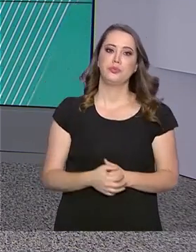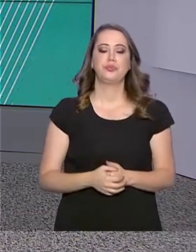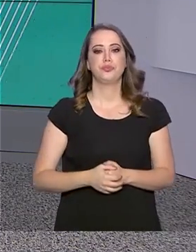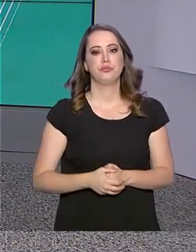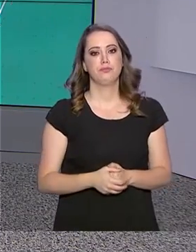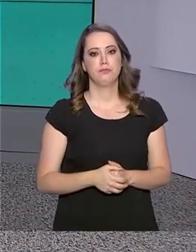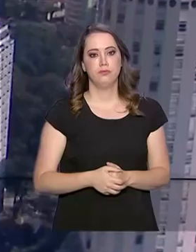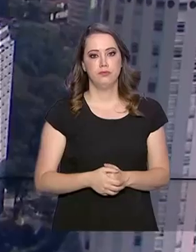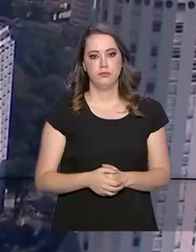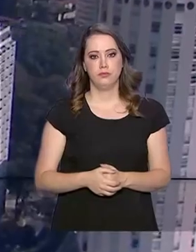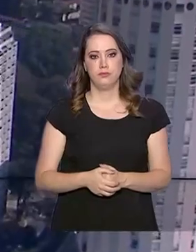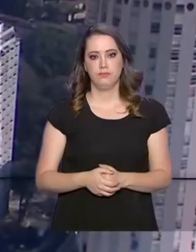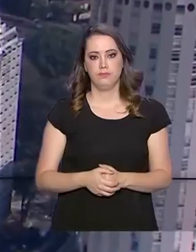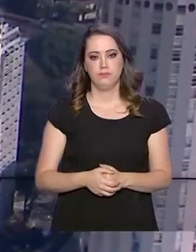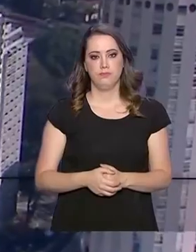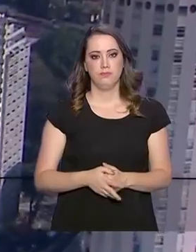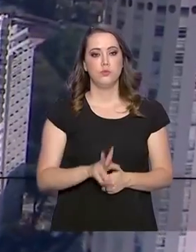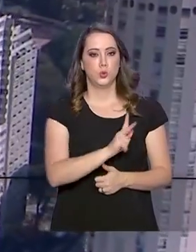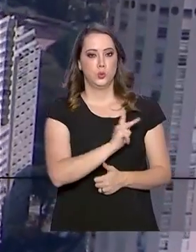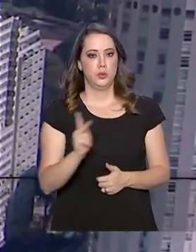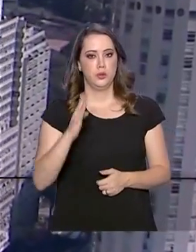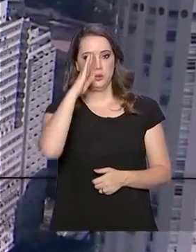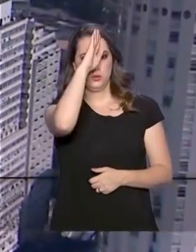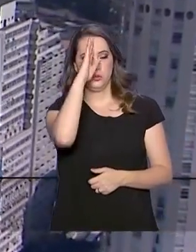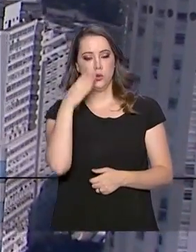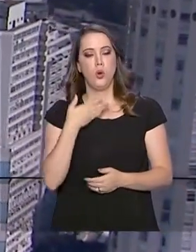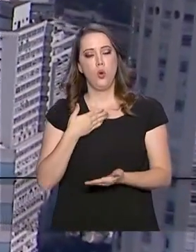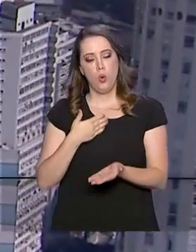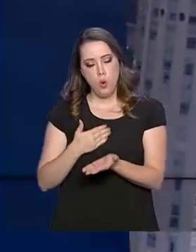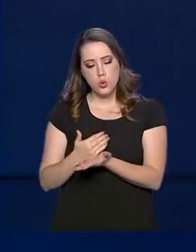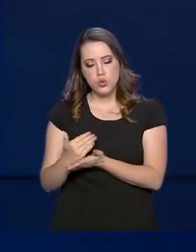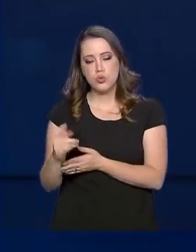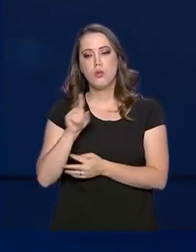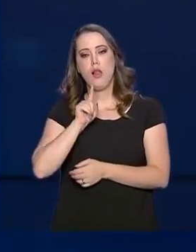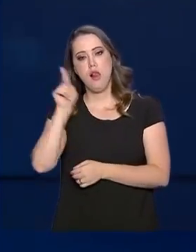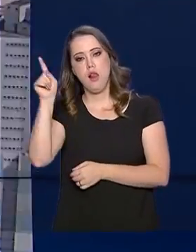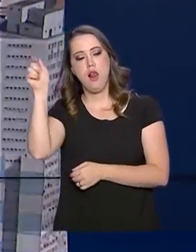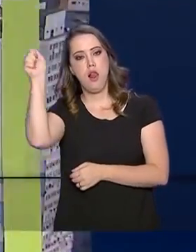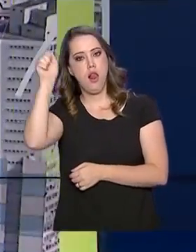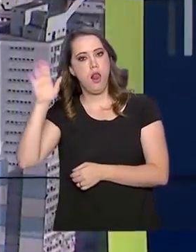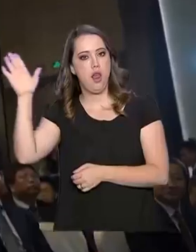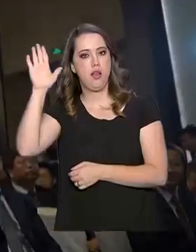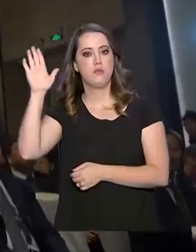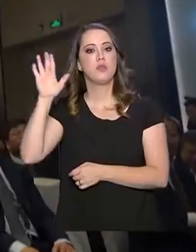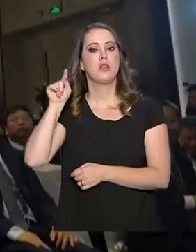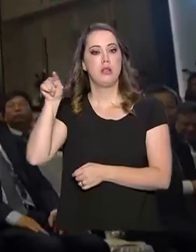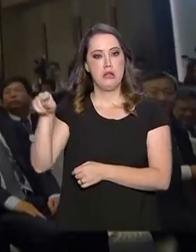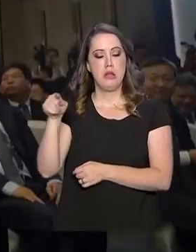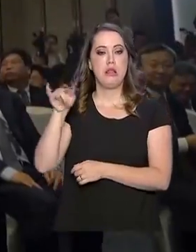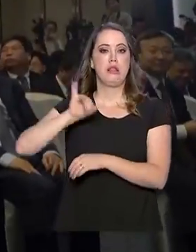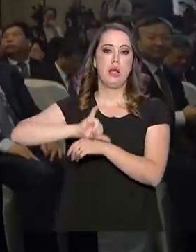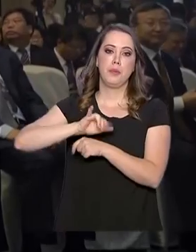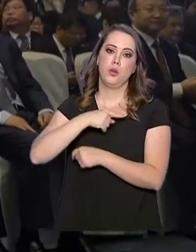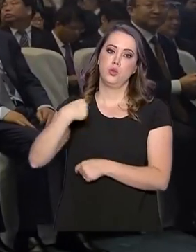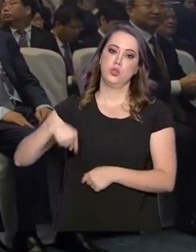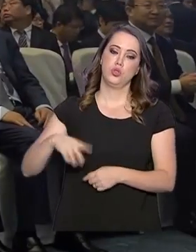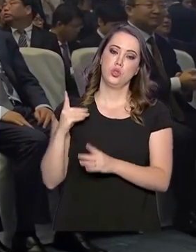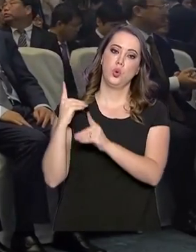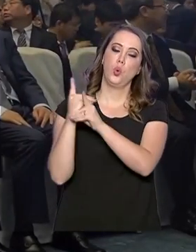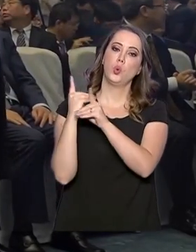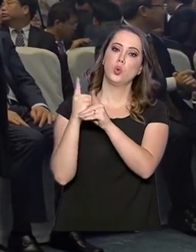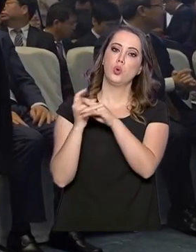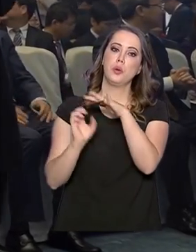de óleo. O presidente Jair Bolsonaro continua a visita à Ásia. Em Pequim, teve encontro com empresários